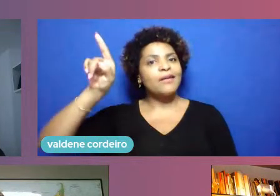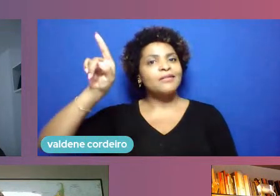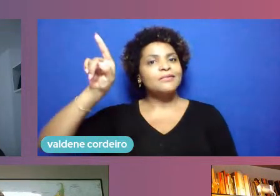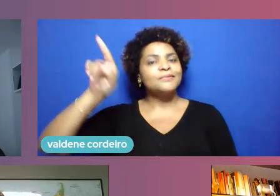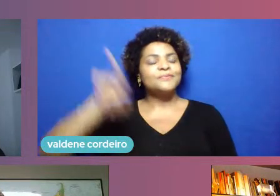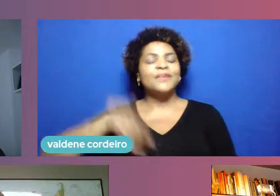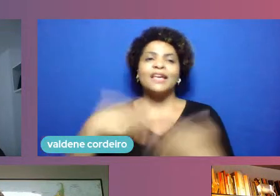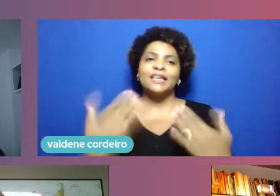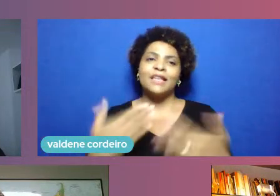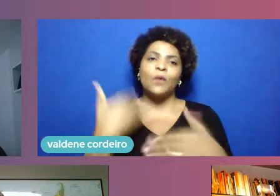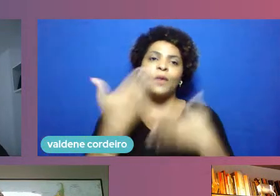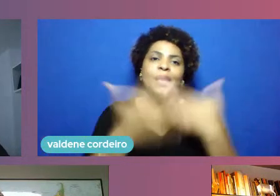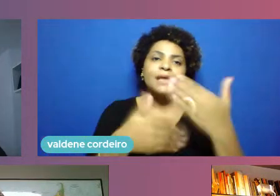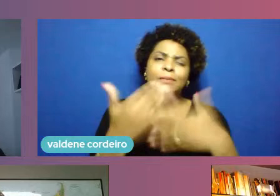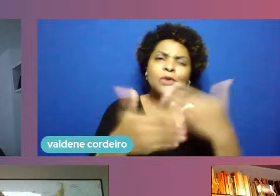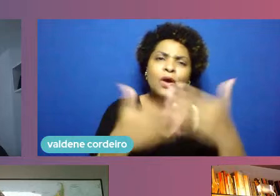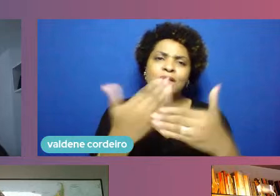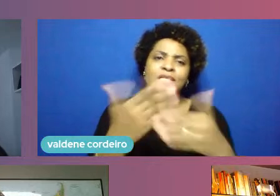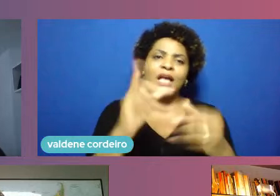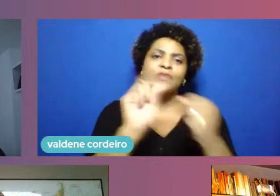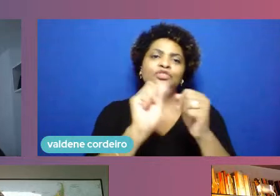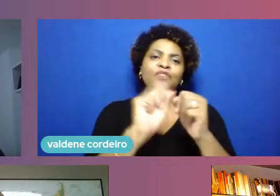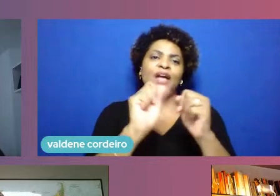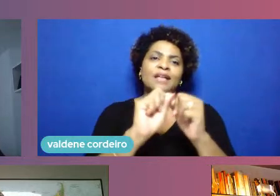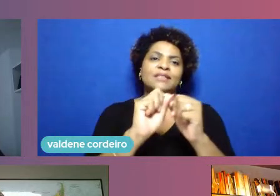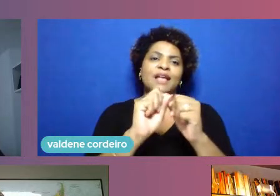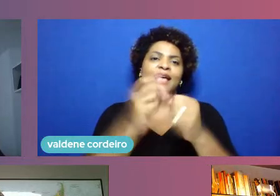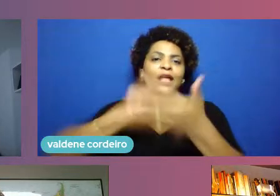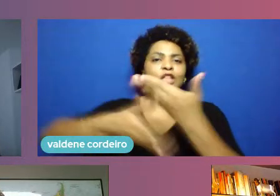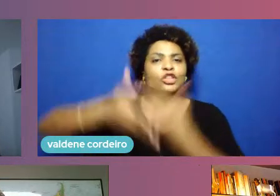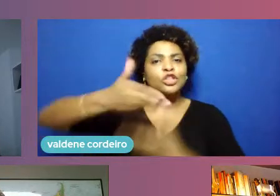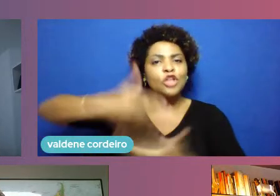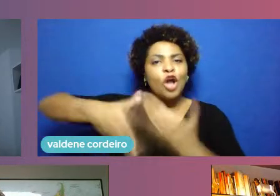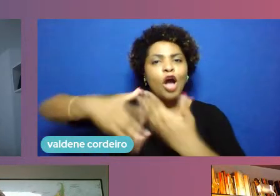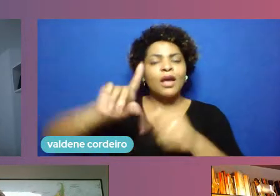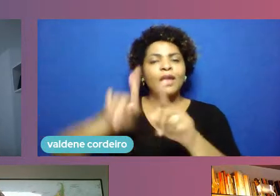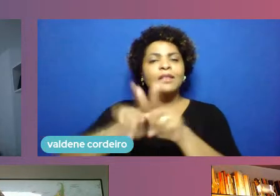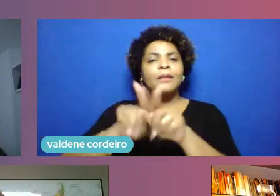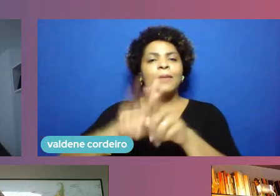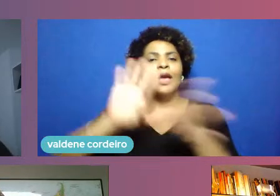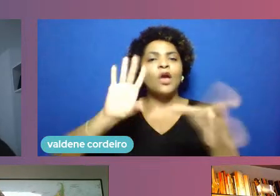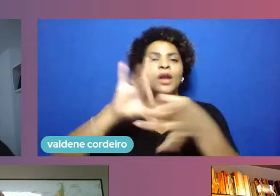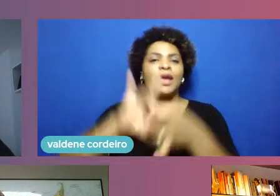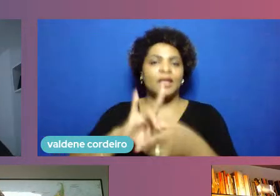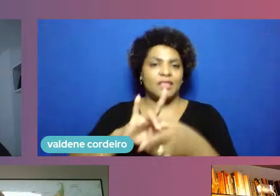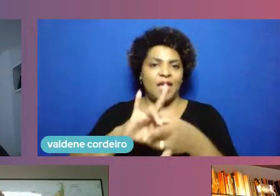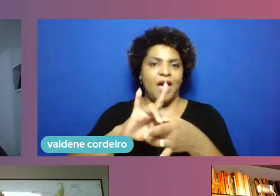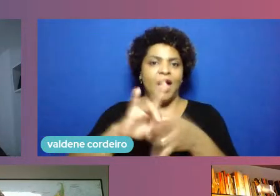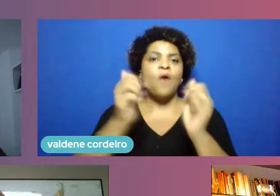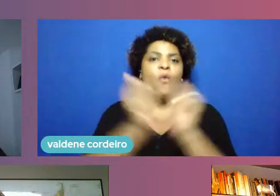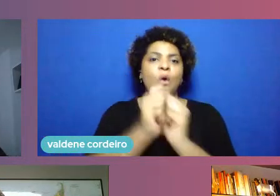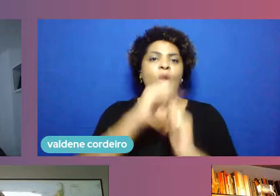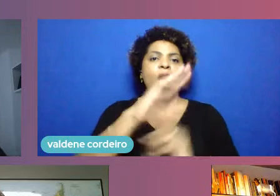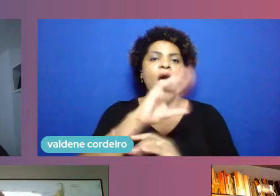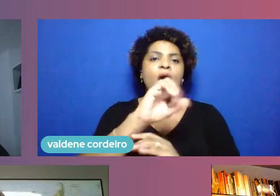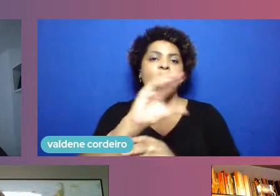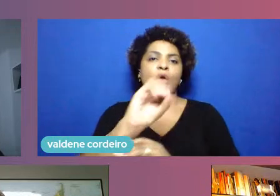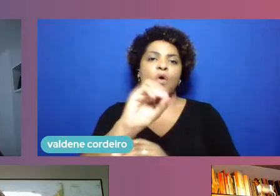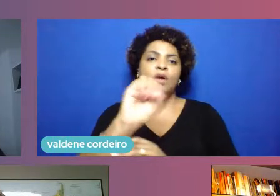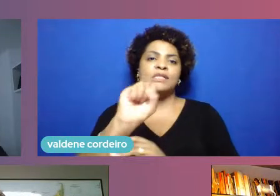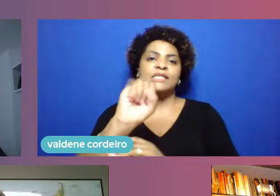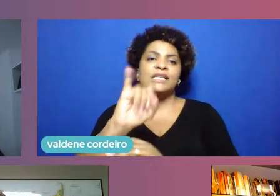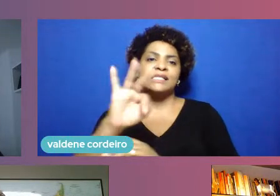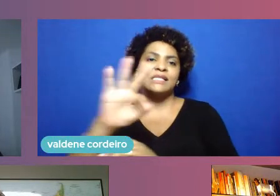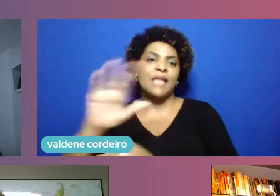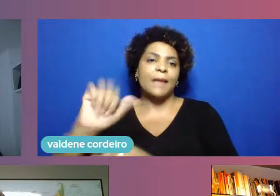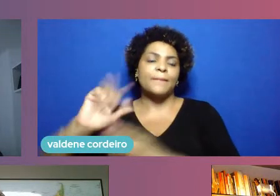dessa confraternização e ao mesmo tempo de conexão do ecossistema como um todo então